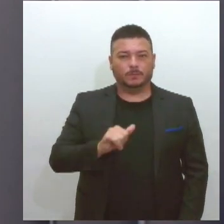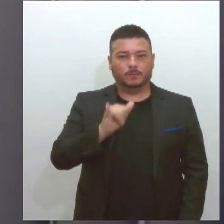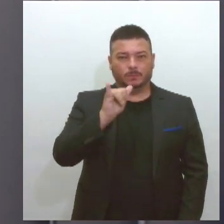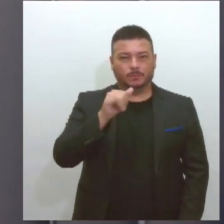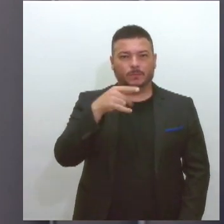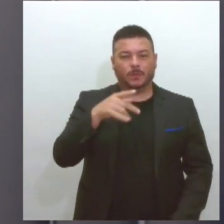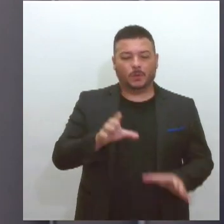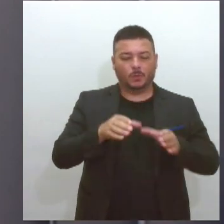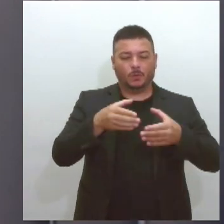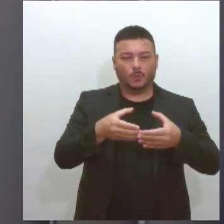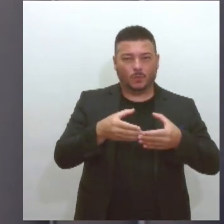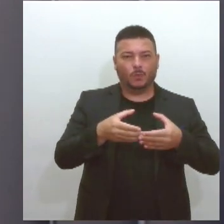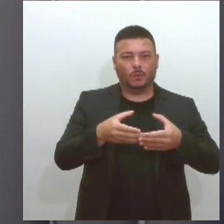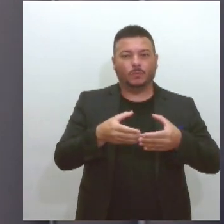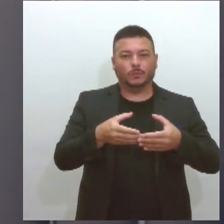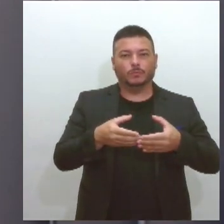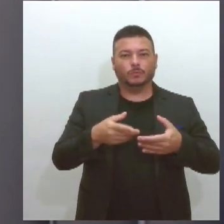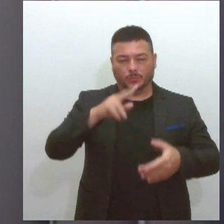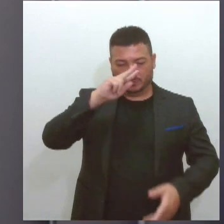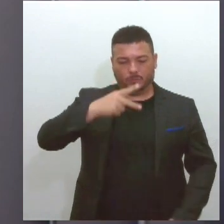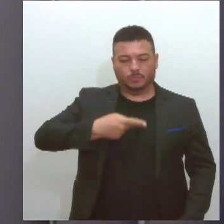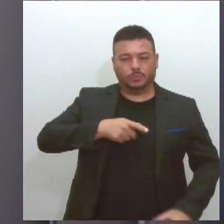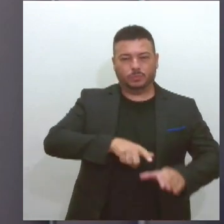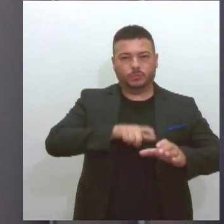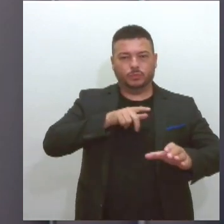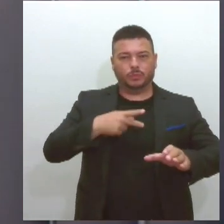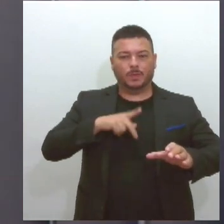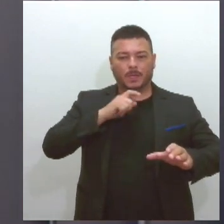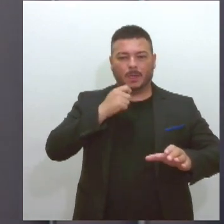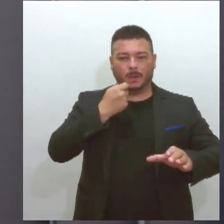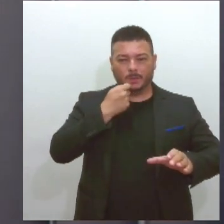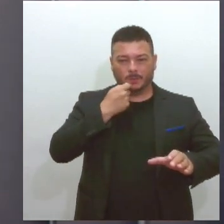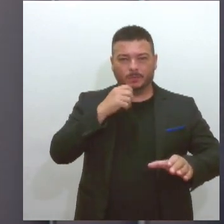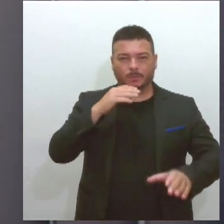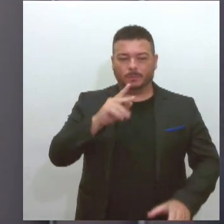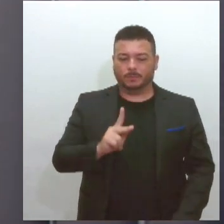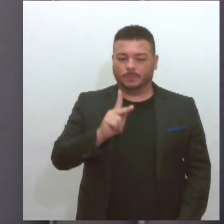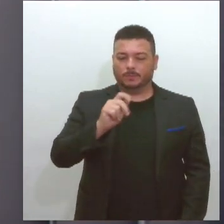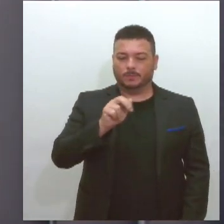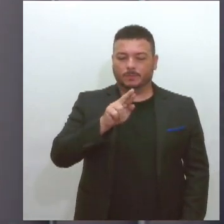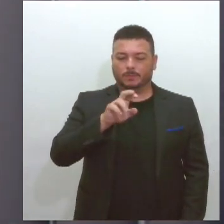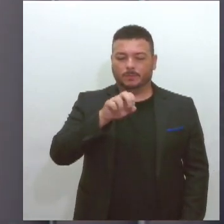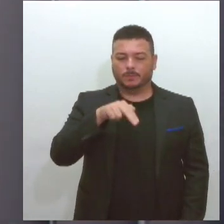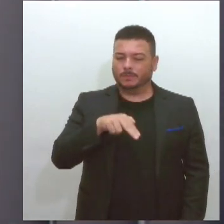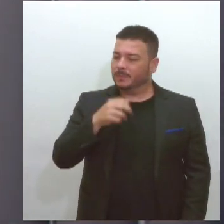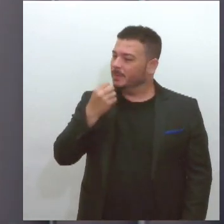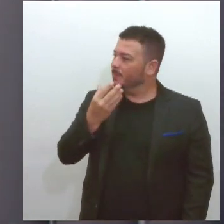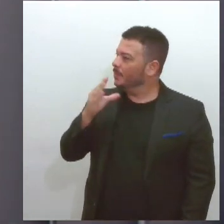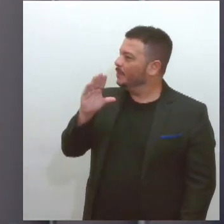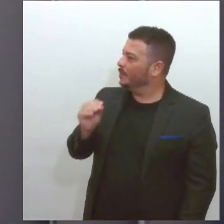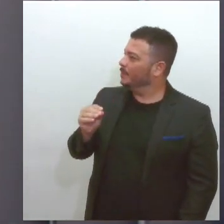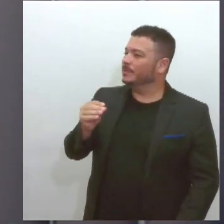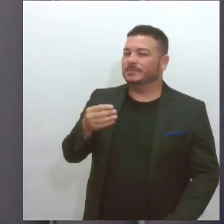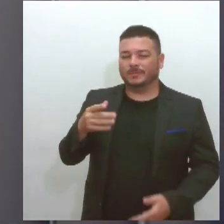agentes autônomos de reciclagem de Aracaju, CARI. Boa noite, Suiane, seja bem-vinda ao Jornal da Lese.